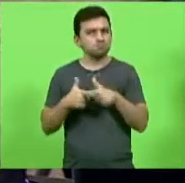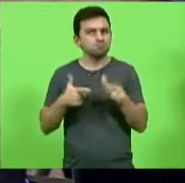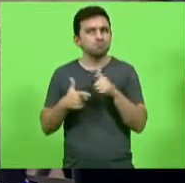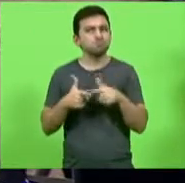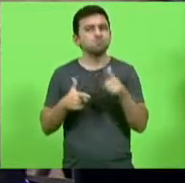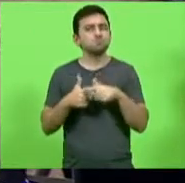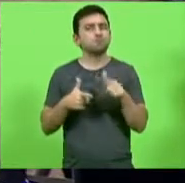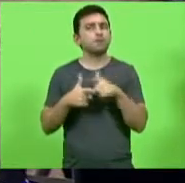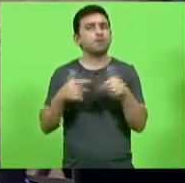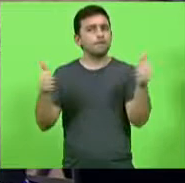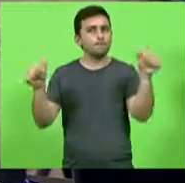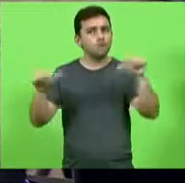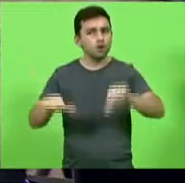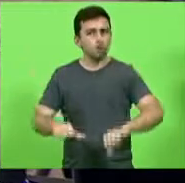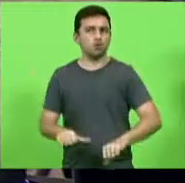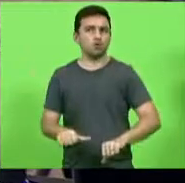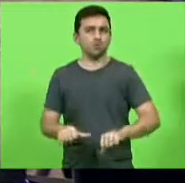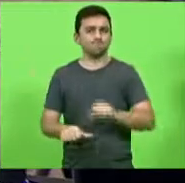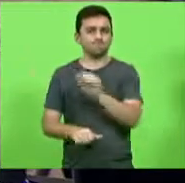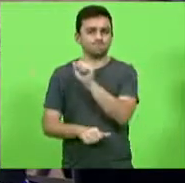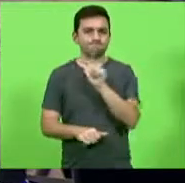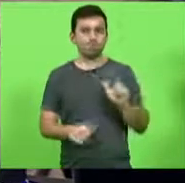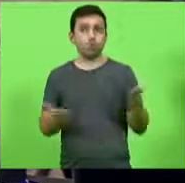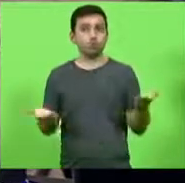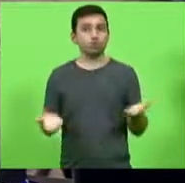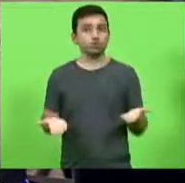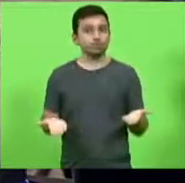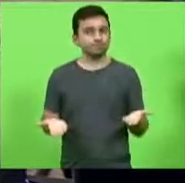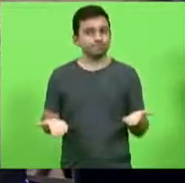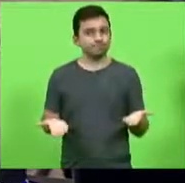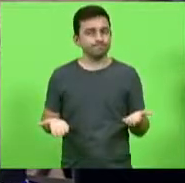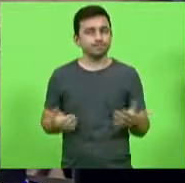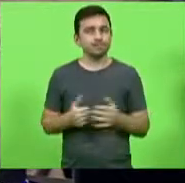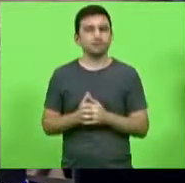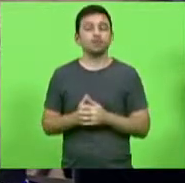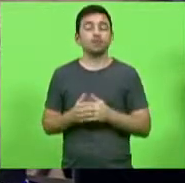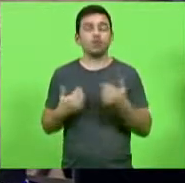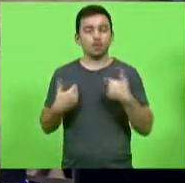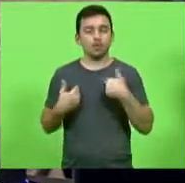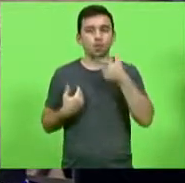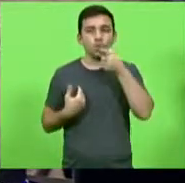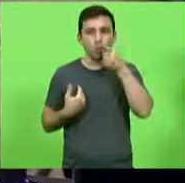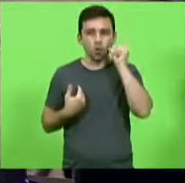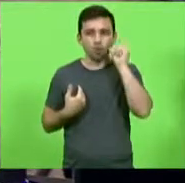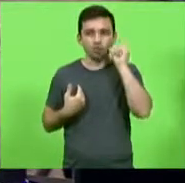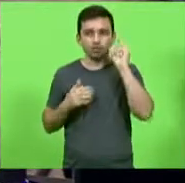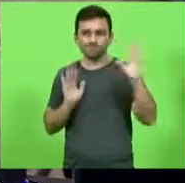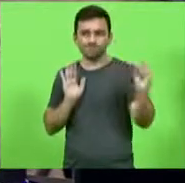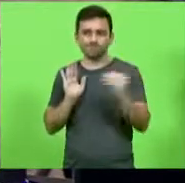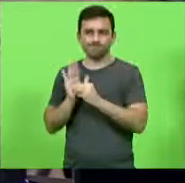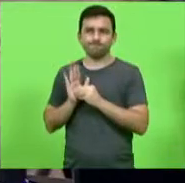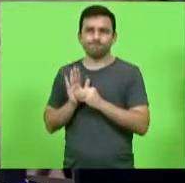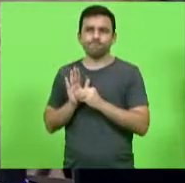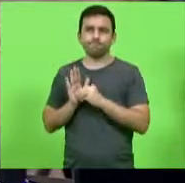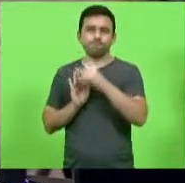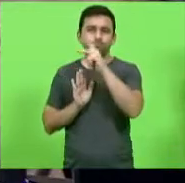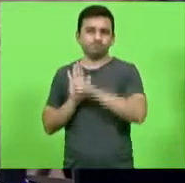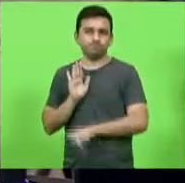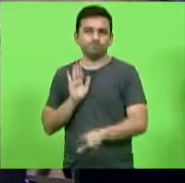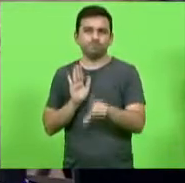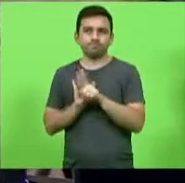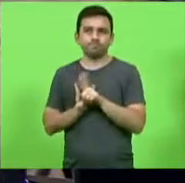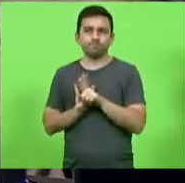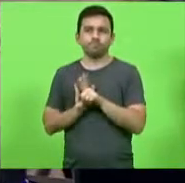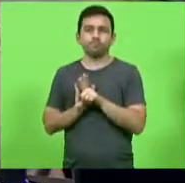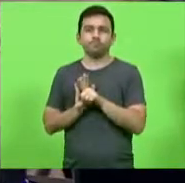dramáticos do que nós estamos vivendo agora e nesse sentido eu apresentei ontem protocolei ontem nessa casa um projeto de